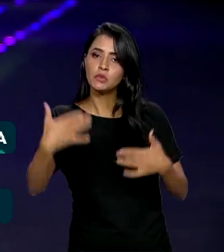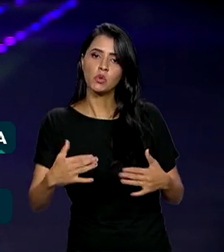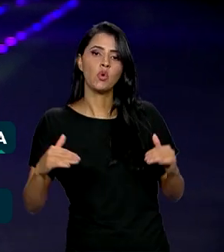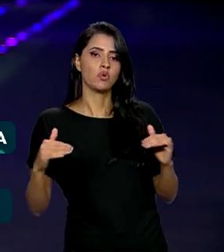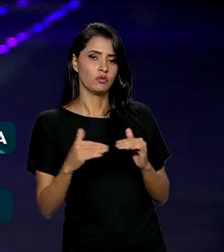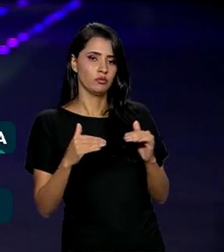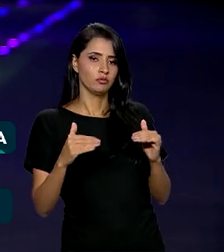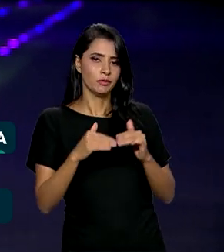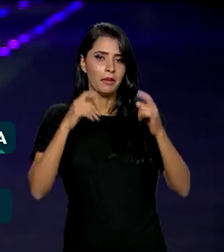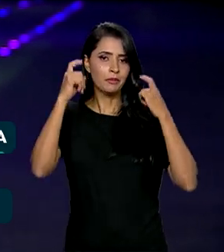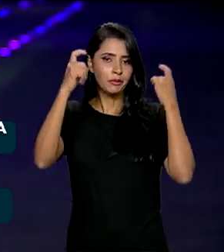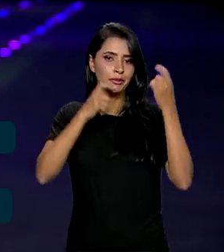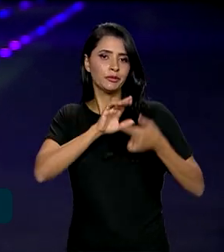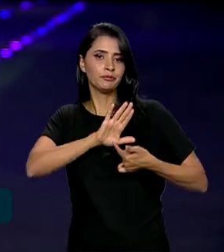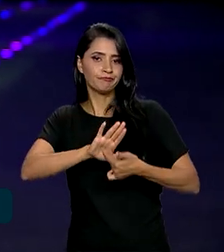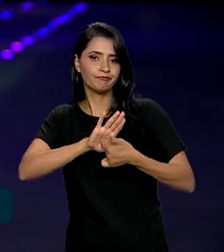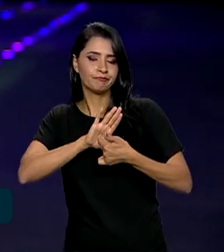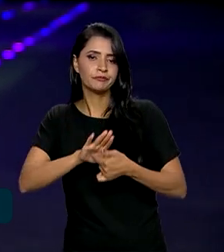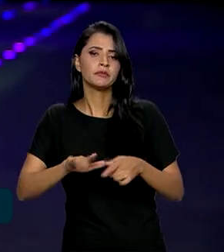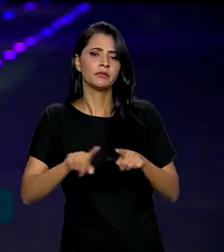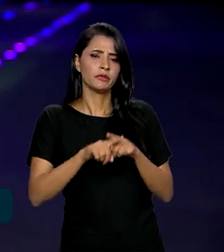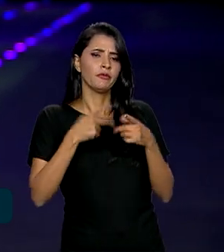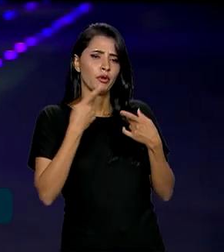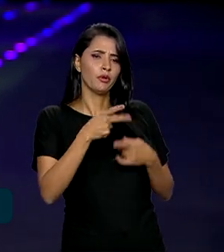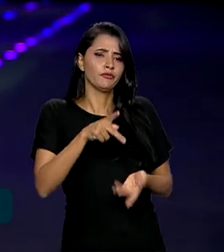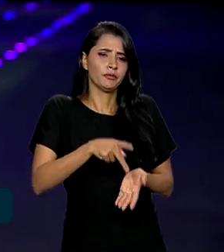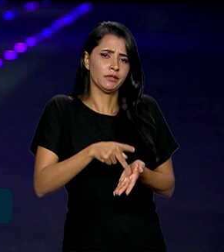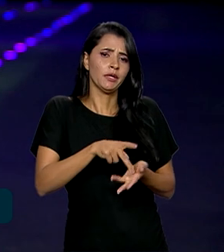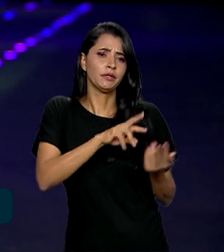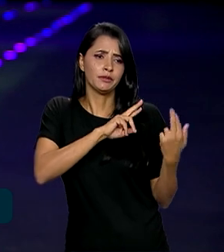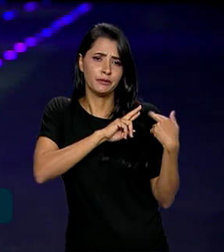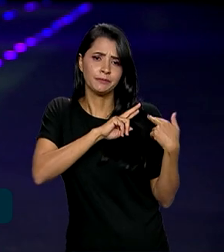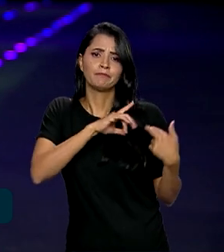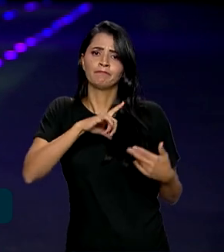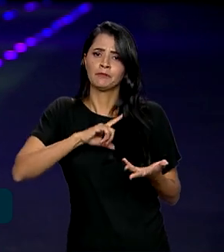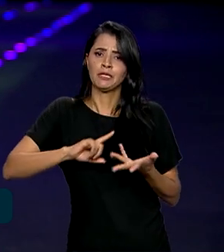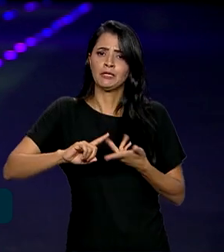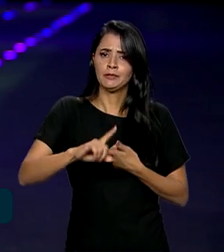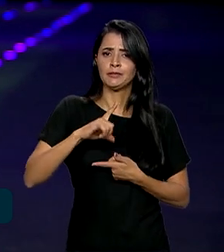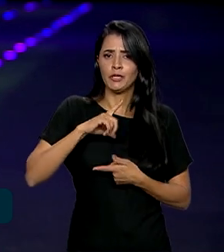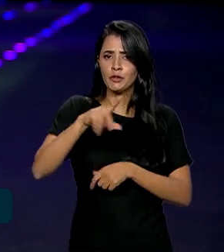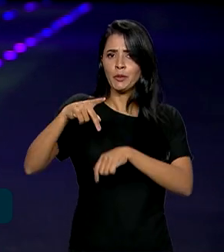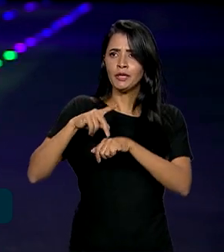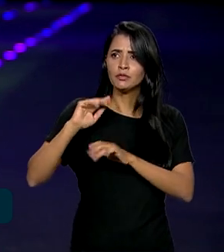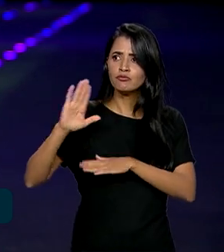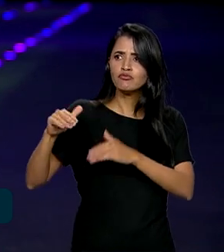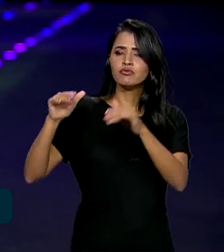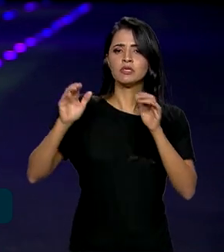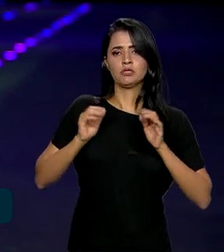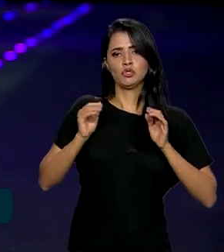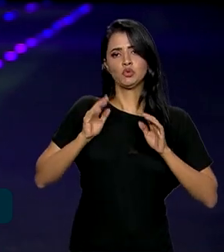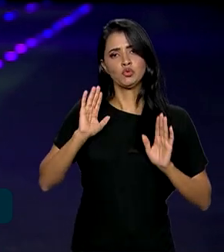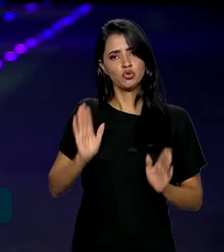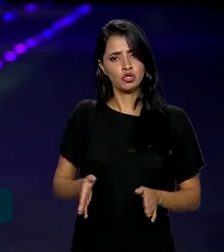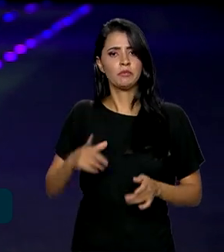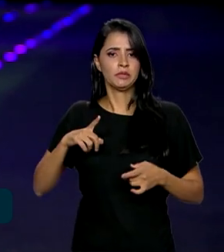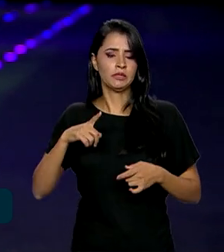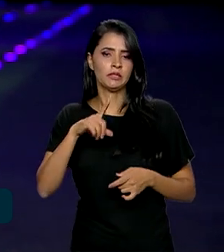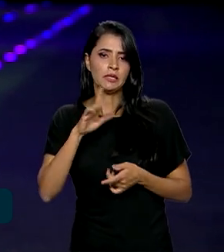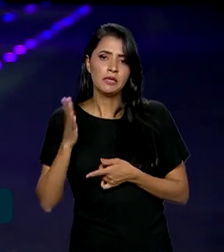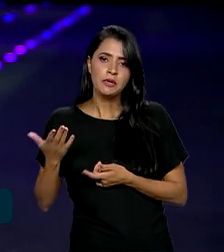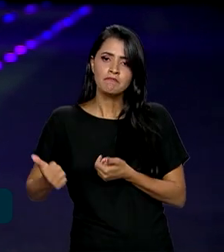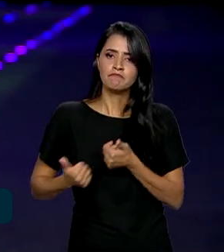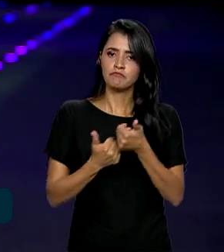preocupações manifestadas e reconheceu as responsabilidades dos países desenvolvidos e a necessidade de